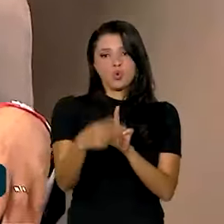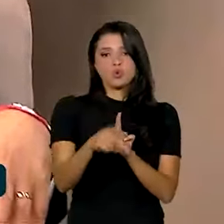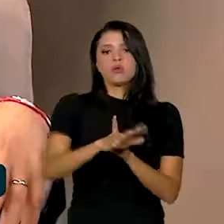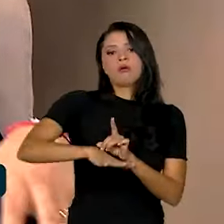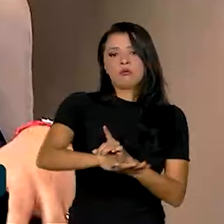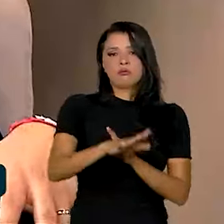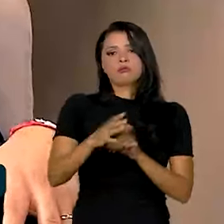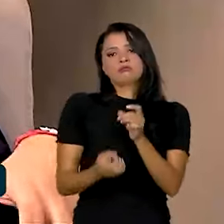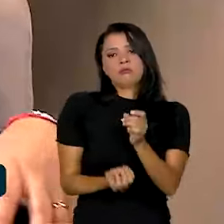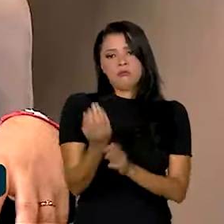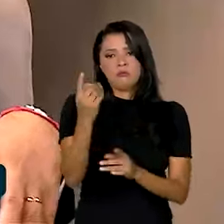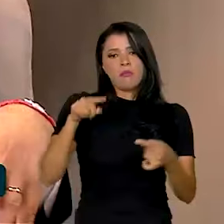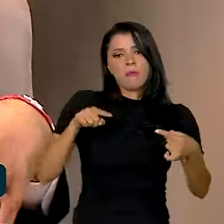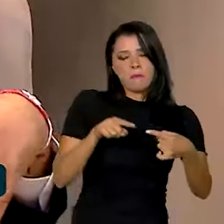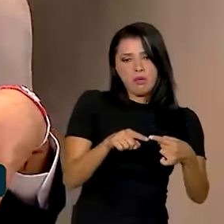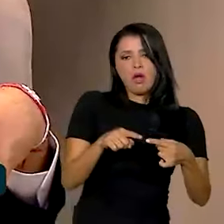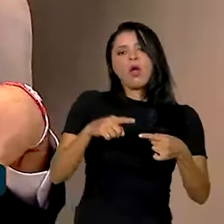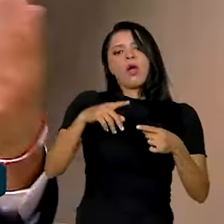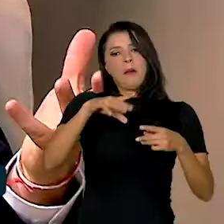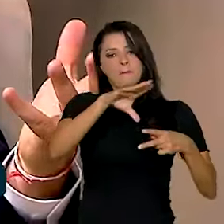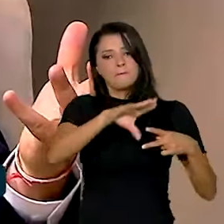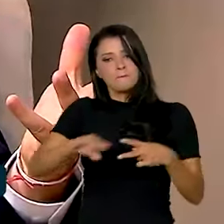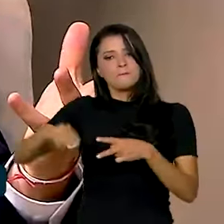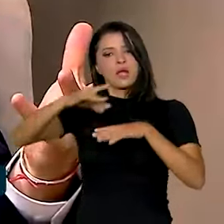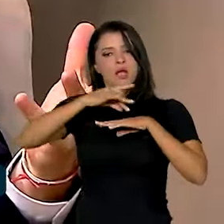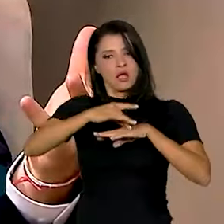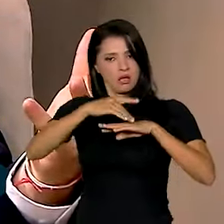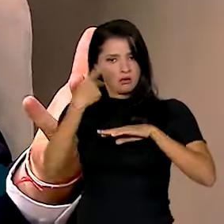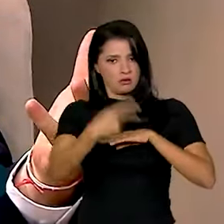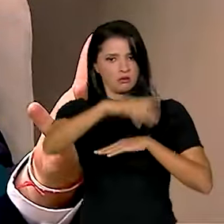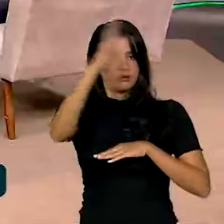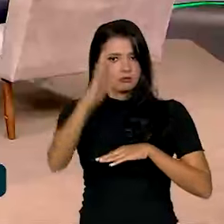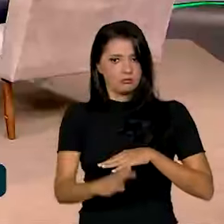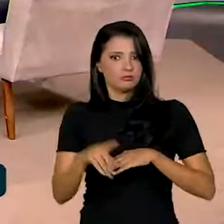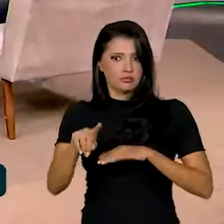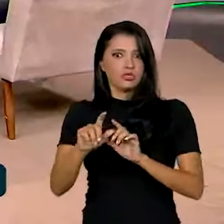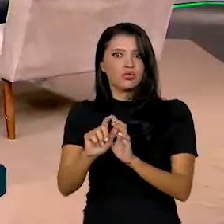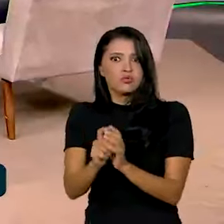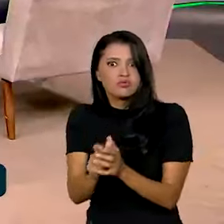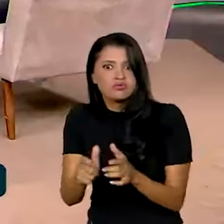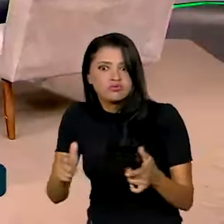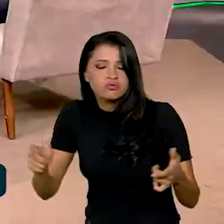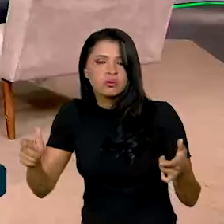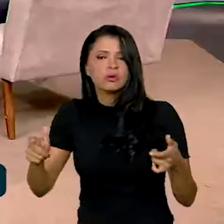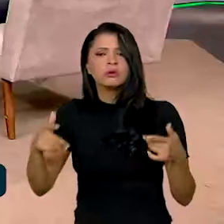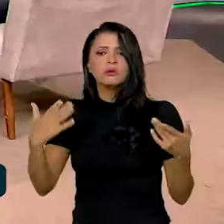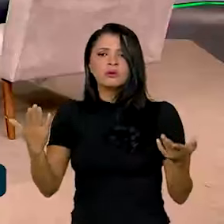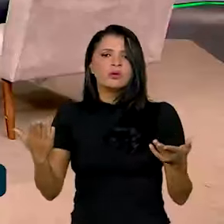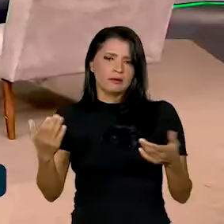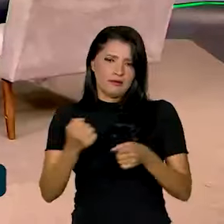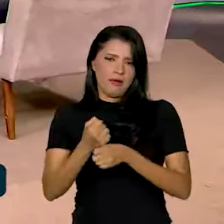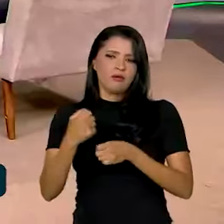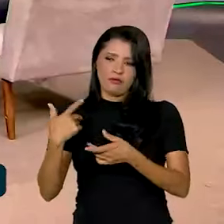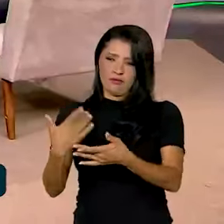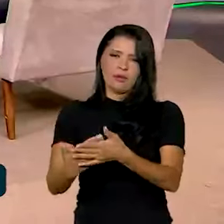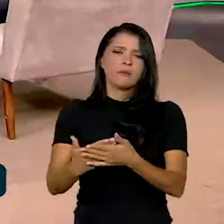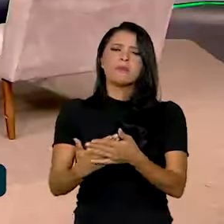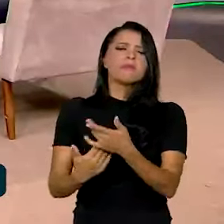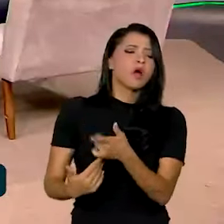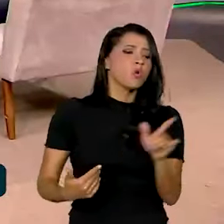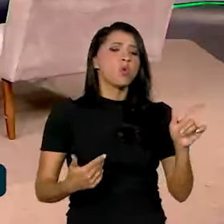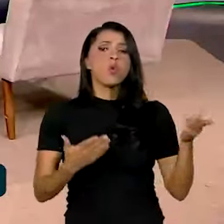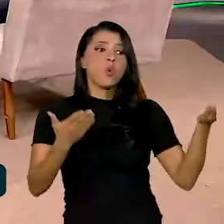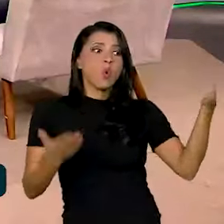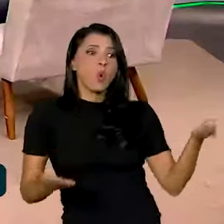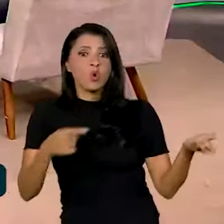proteínas no Brasil. Bom, isso cresceu nos últimos anos, mas qual que é a outra parte da balança